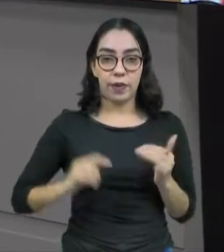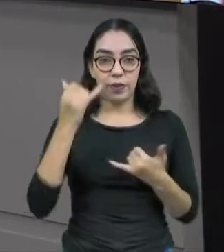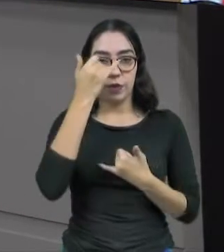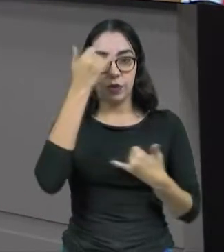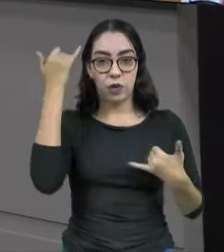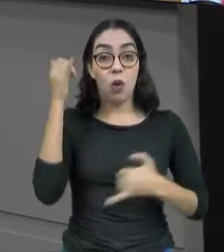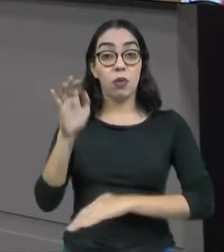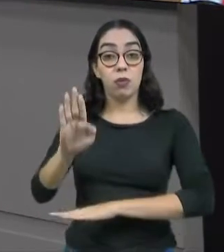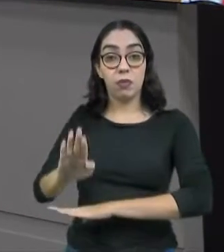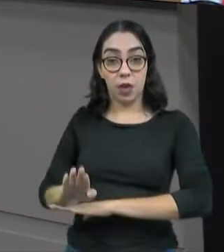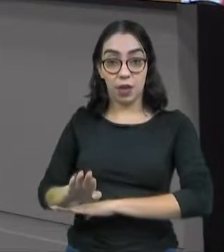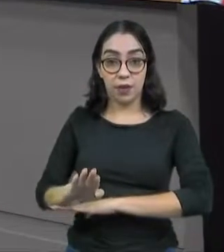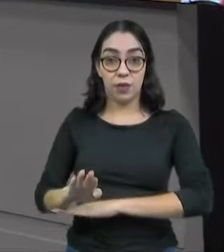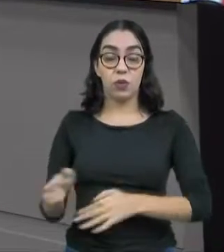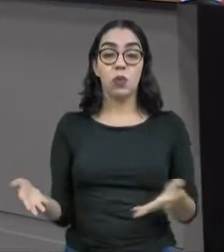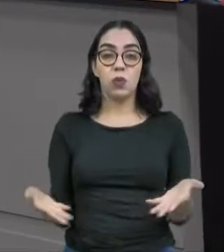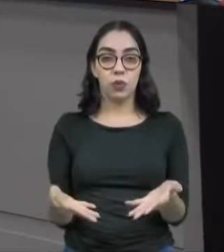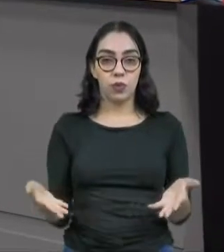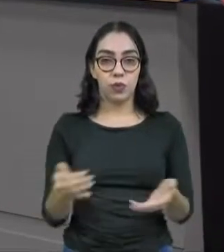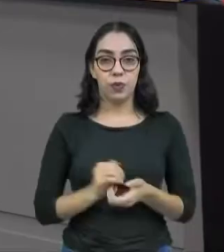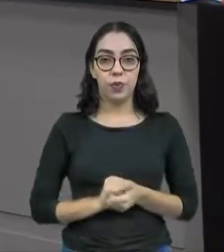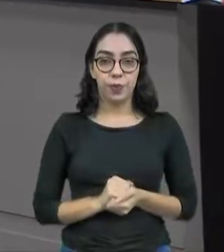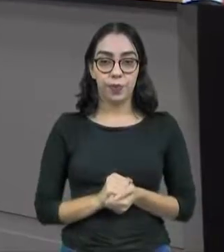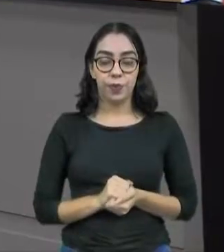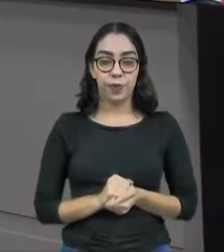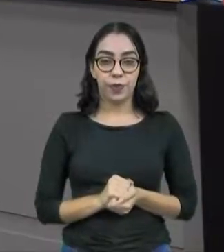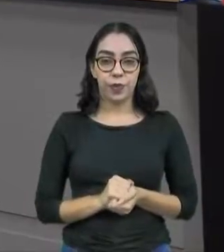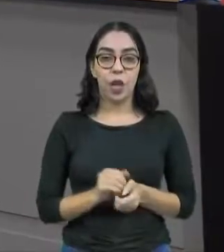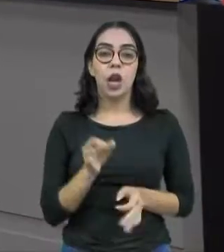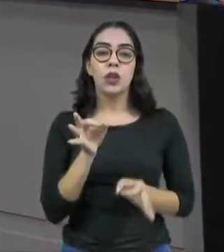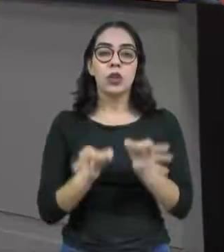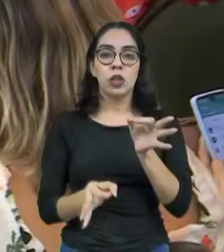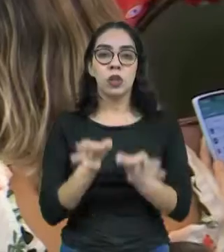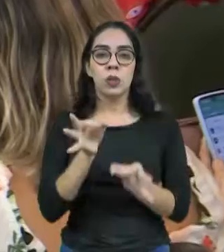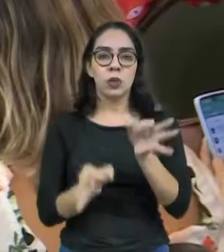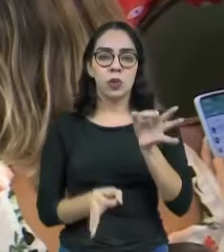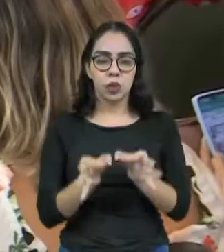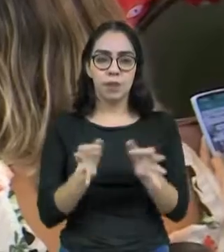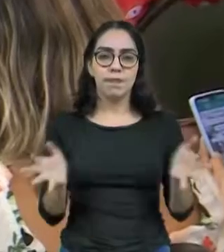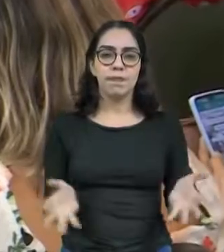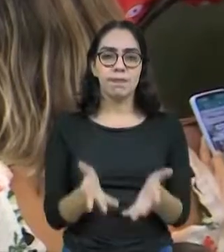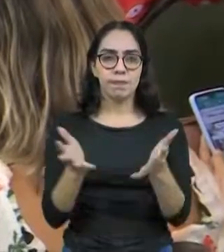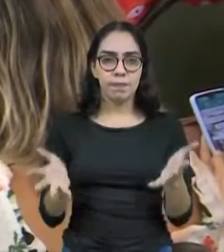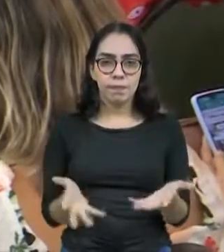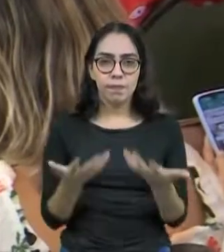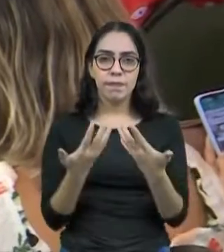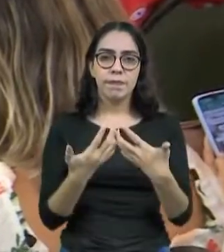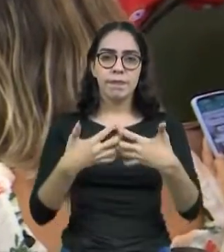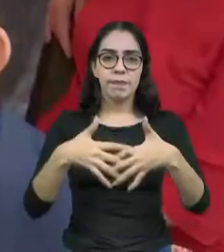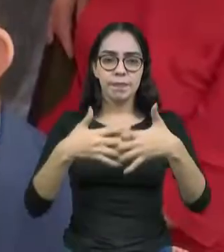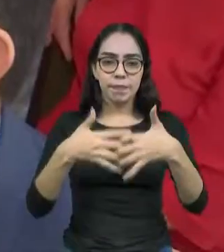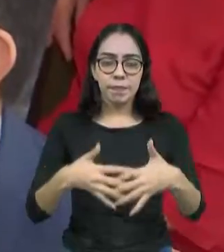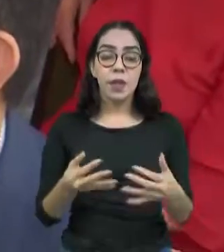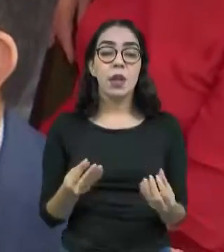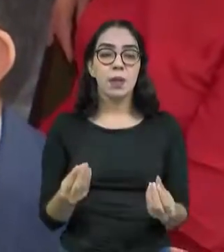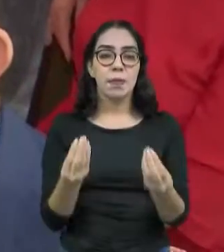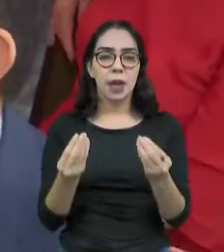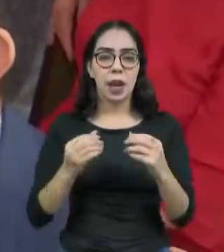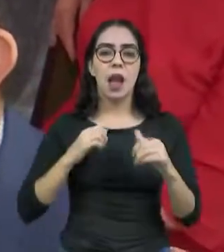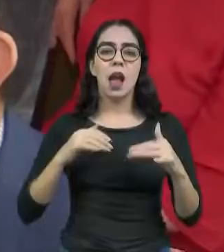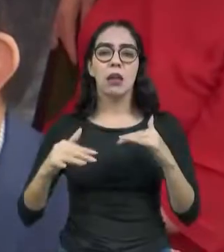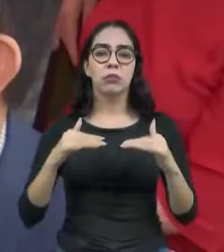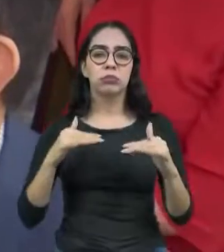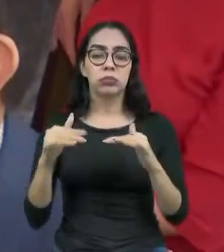Acompanhe conosco na reportagem. A justiça restaurativa é um conjunto de ações e atividades com o objetivo